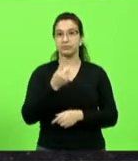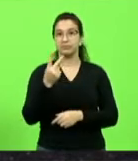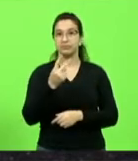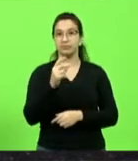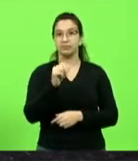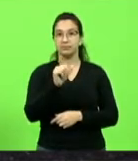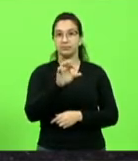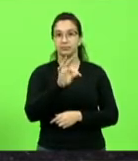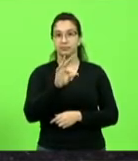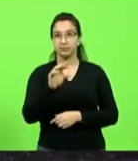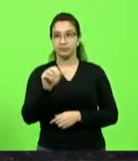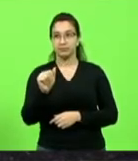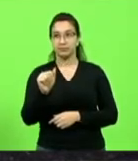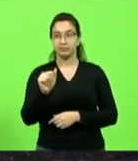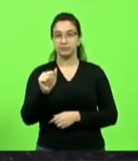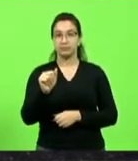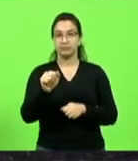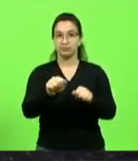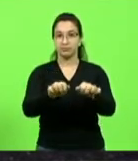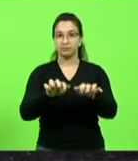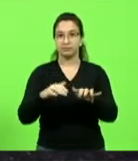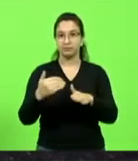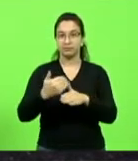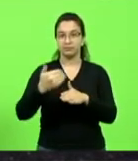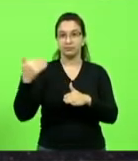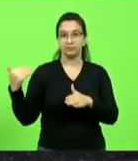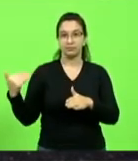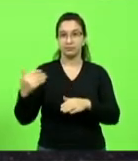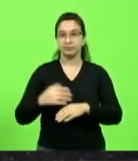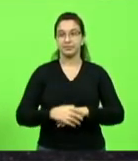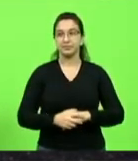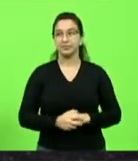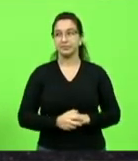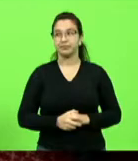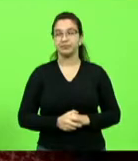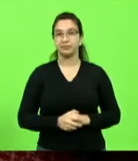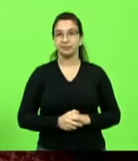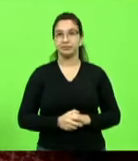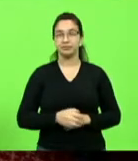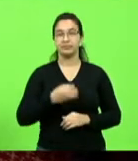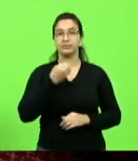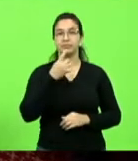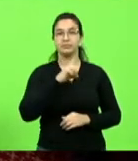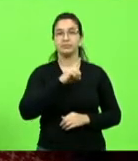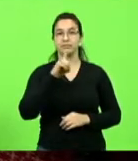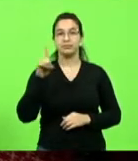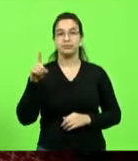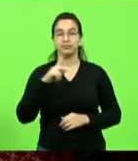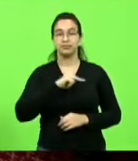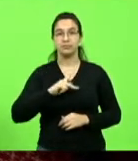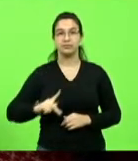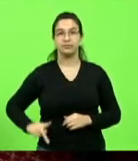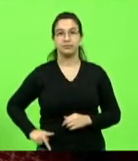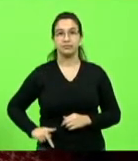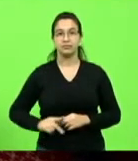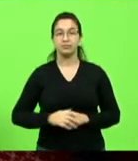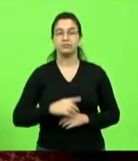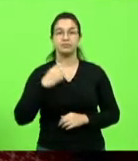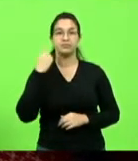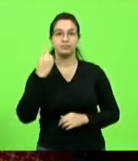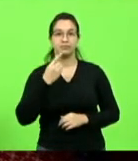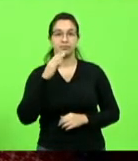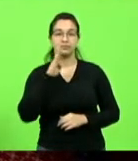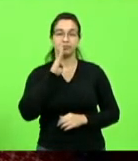das sessões anteriores. Bom dia, senhor presidente, deputado Berlanda,